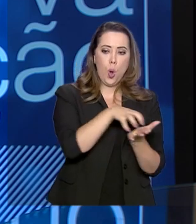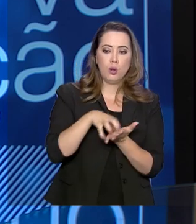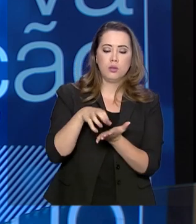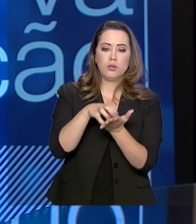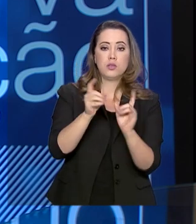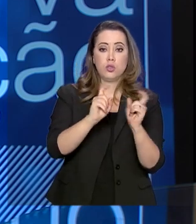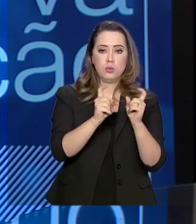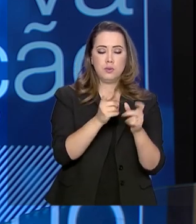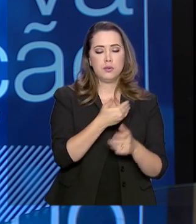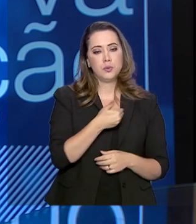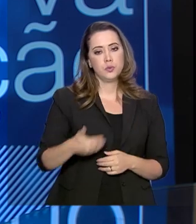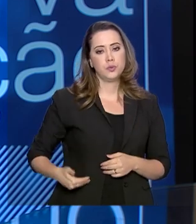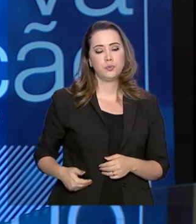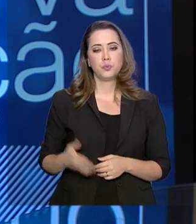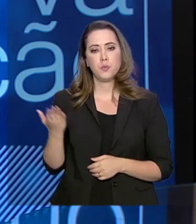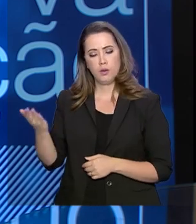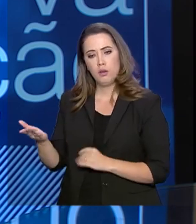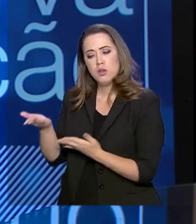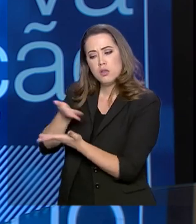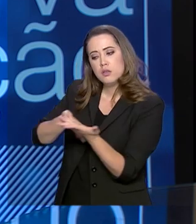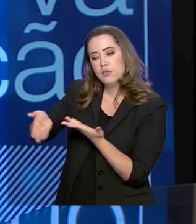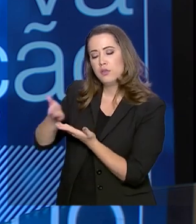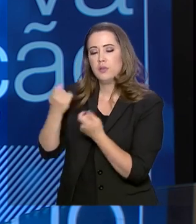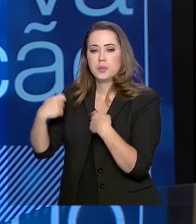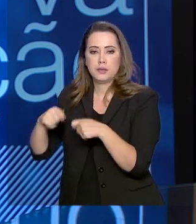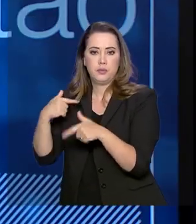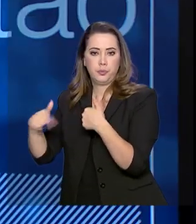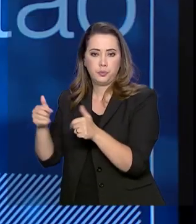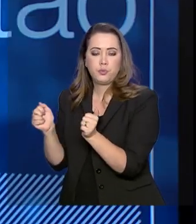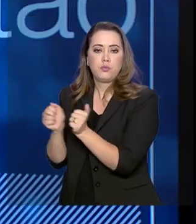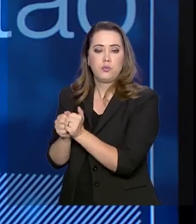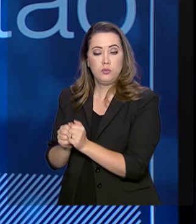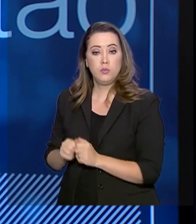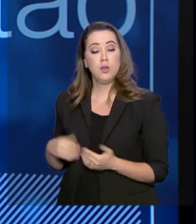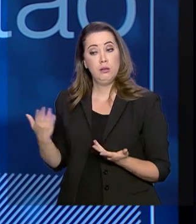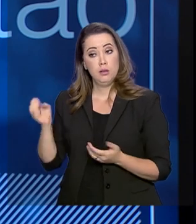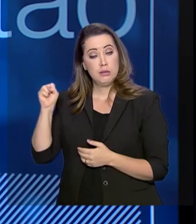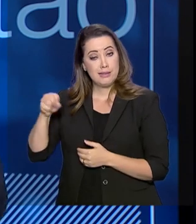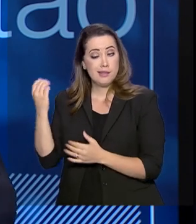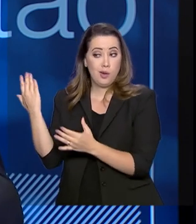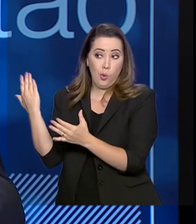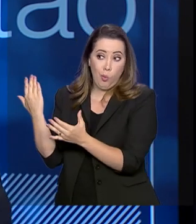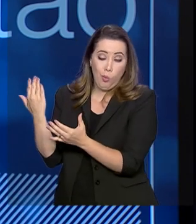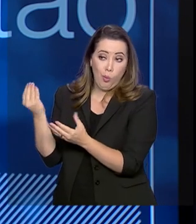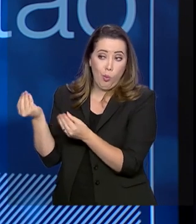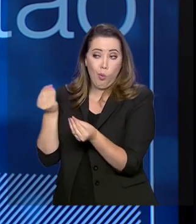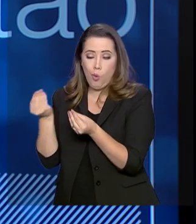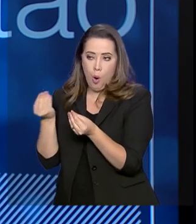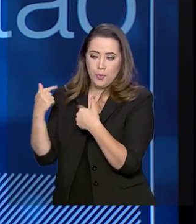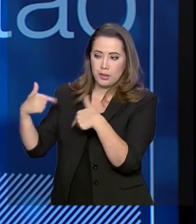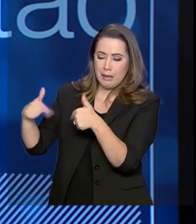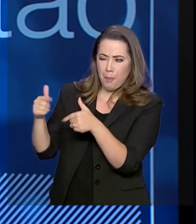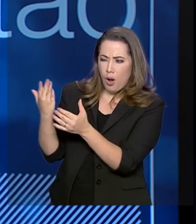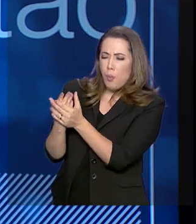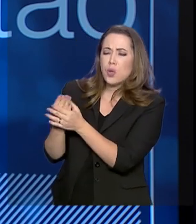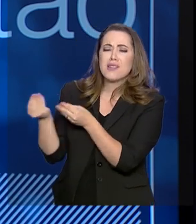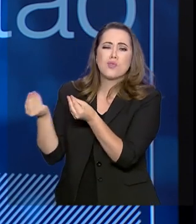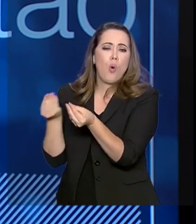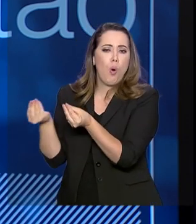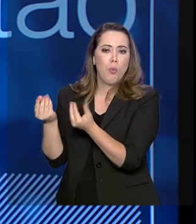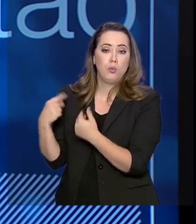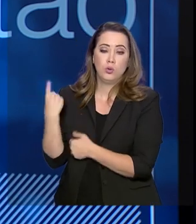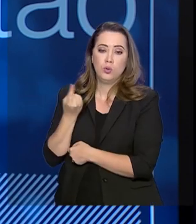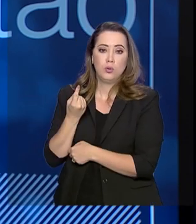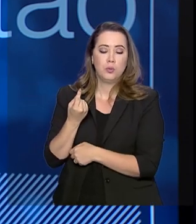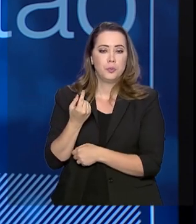esse arcabouço ser colocado em prática? Exatamente. Os processos é como que nós lidamos no dia a